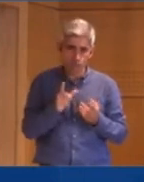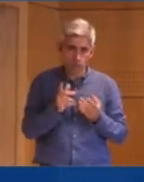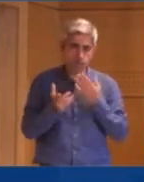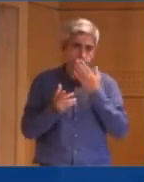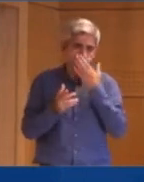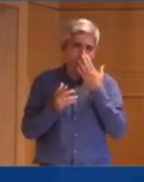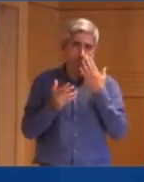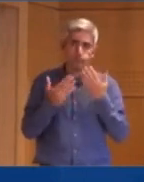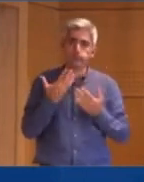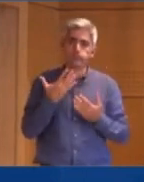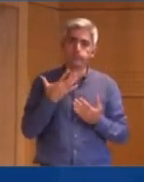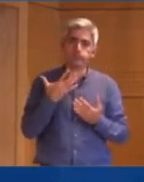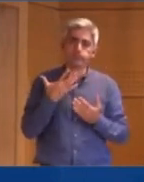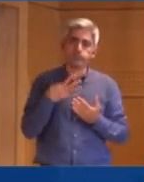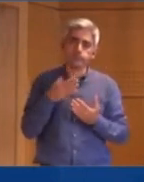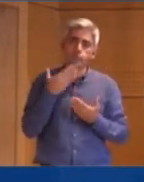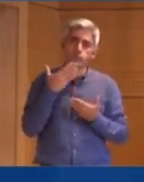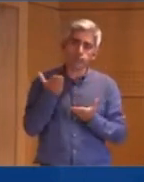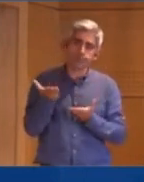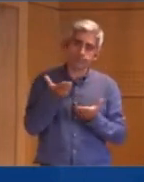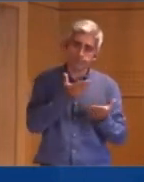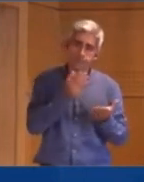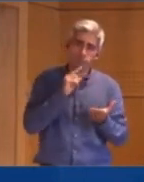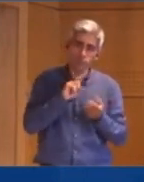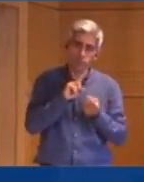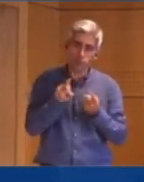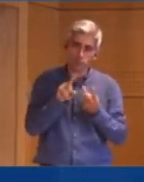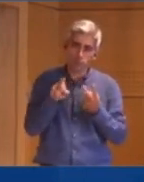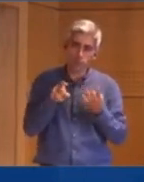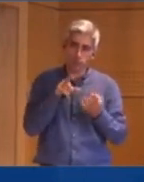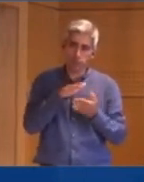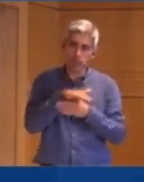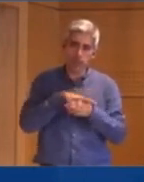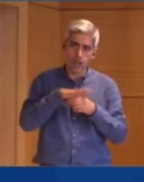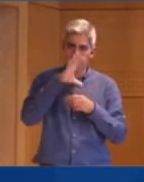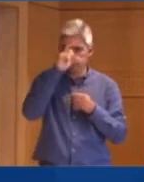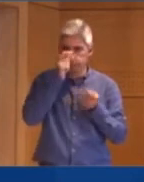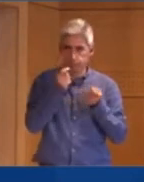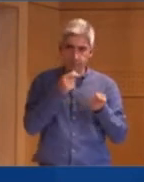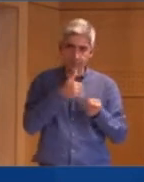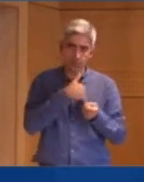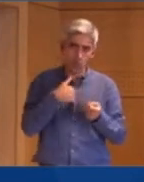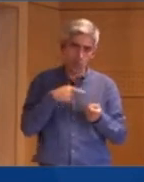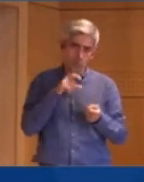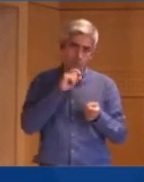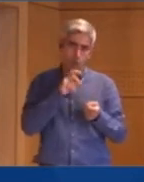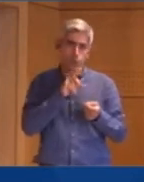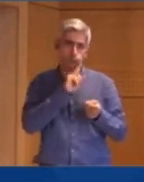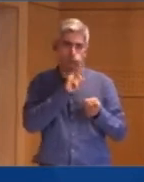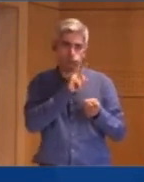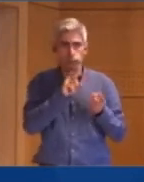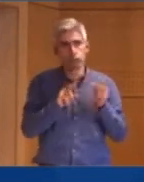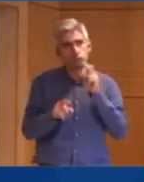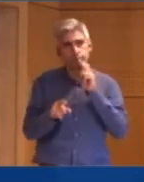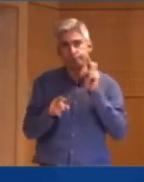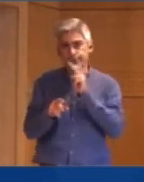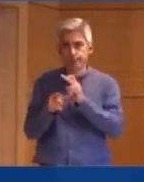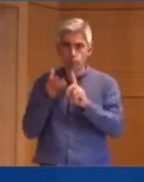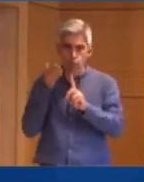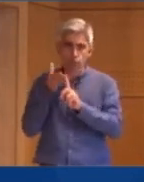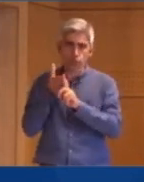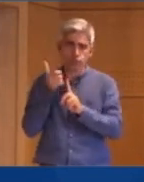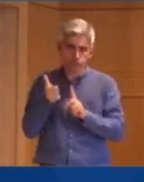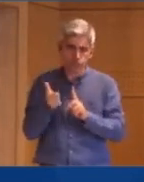portanto, tenho que a convidar a endereçar diretamente essas questões à área governativa da saúde para poder obter respostas